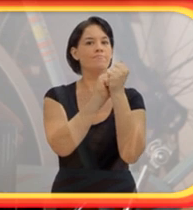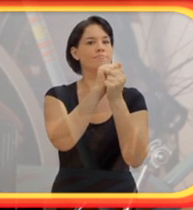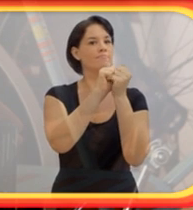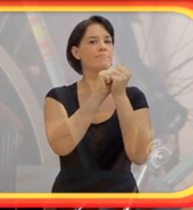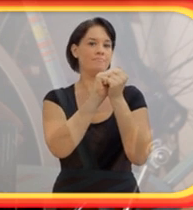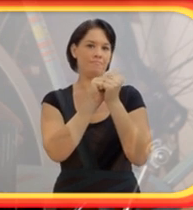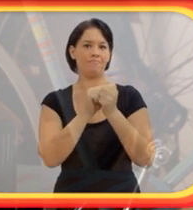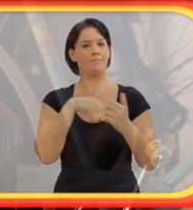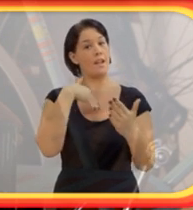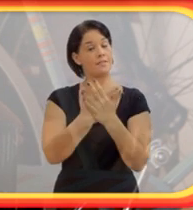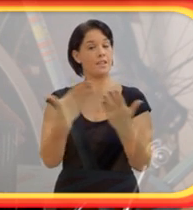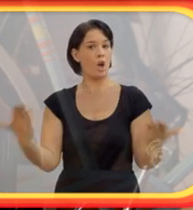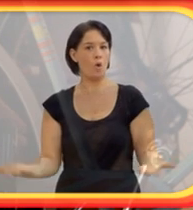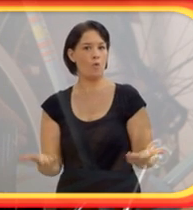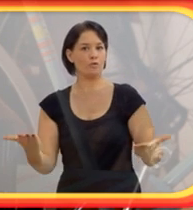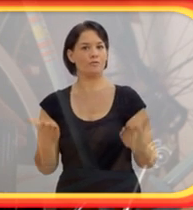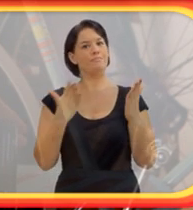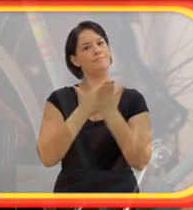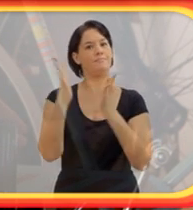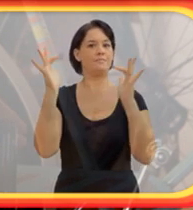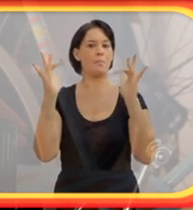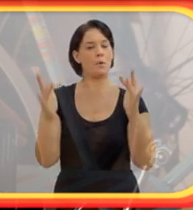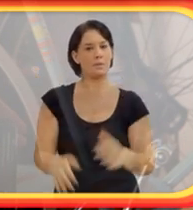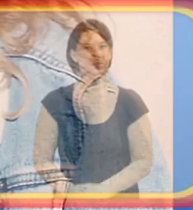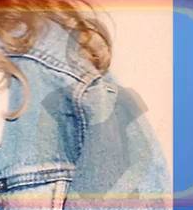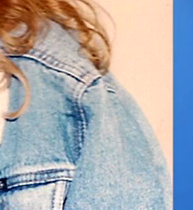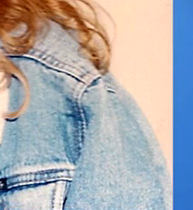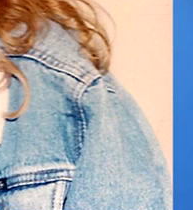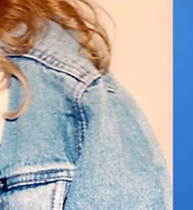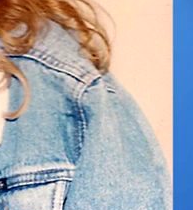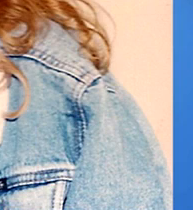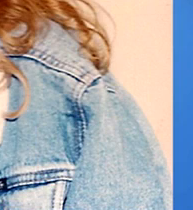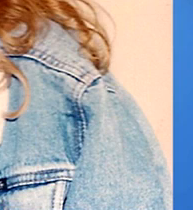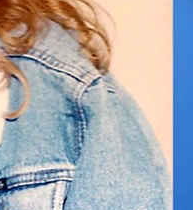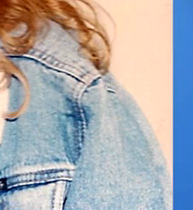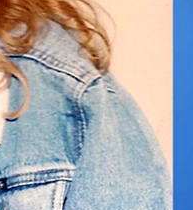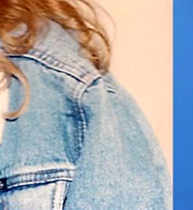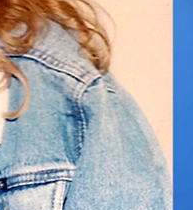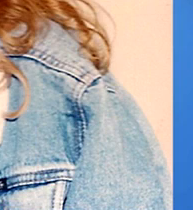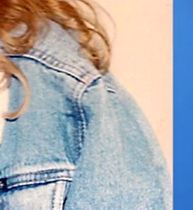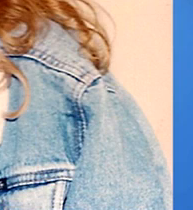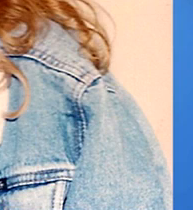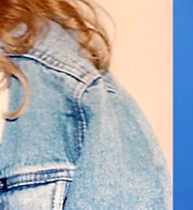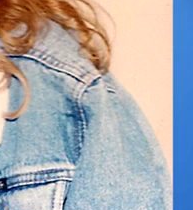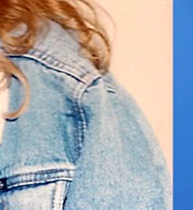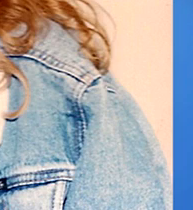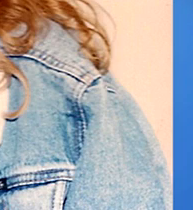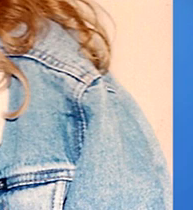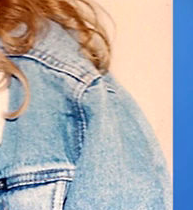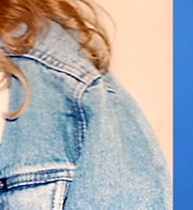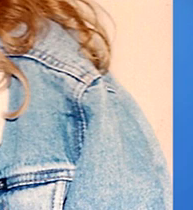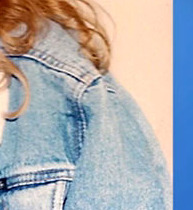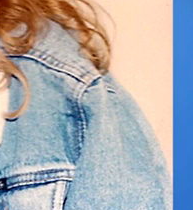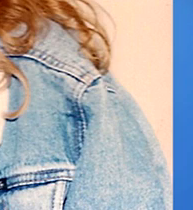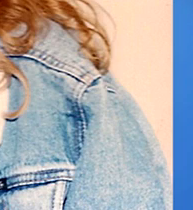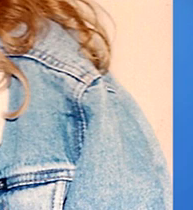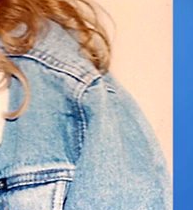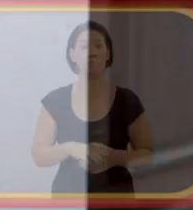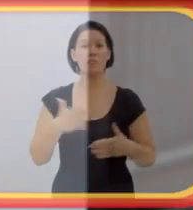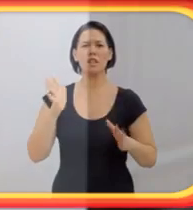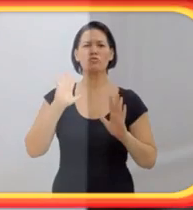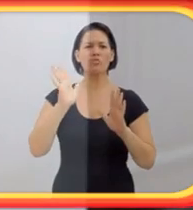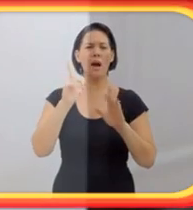lábios carnudos que ela tem até hoje e a gente começou a namorar. Foto antiga de Sandra abraçada a Eduardo de frente para nós.